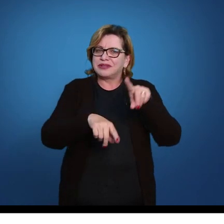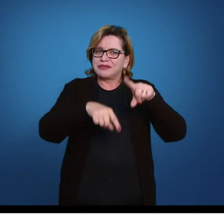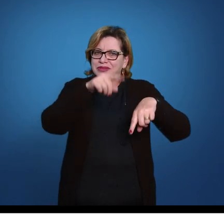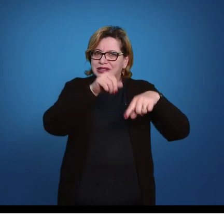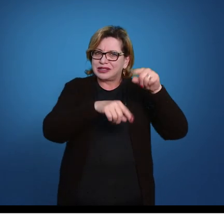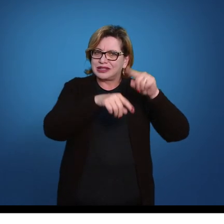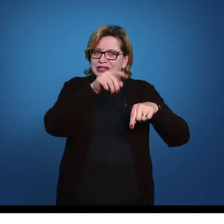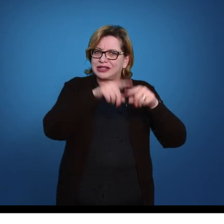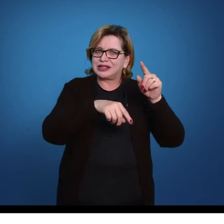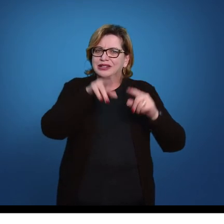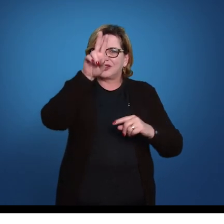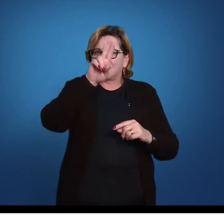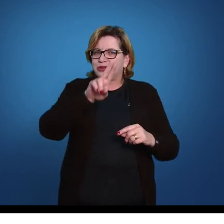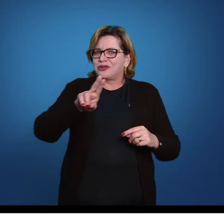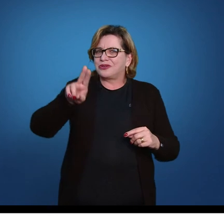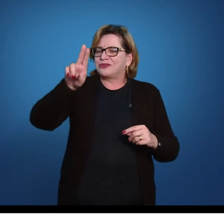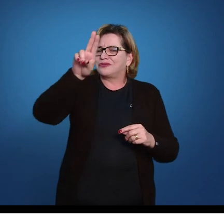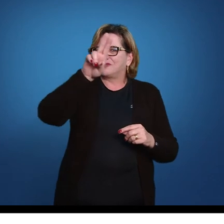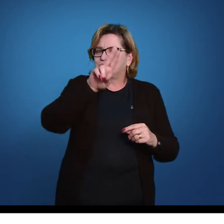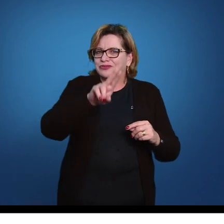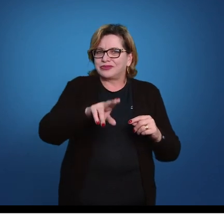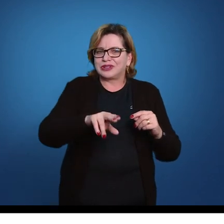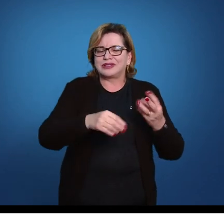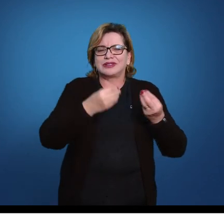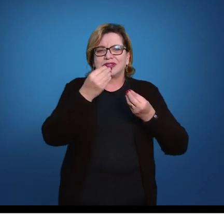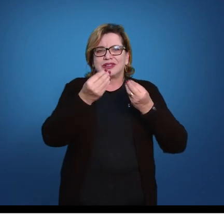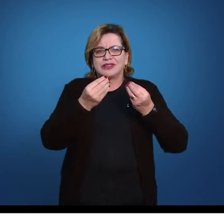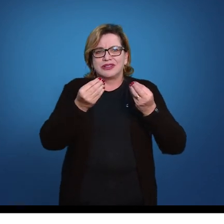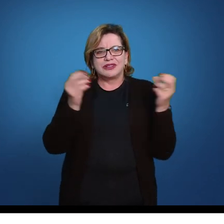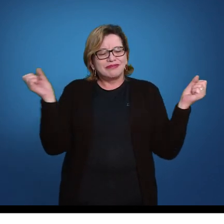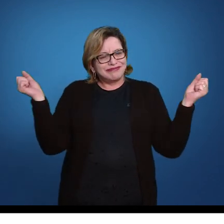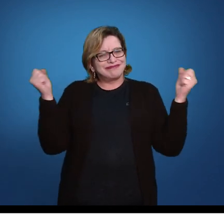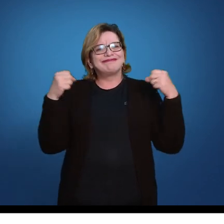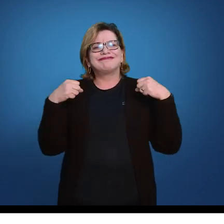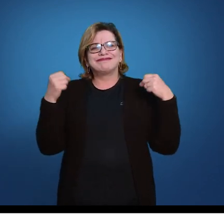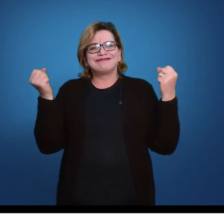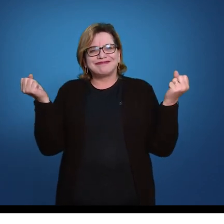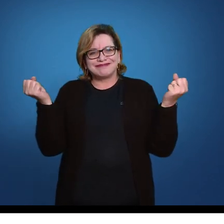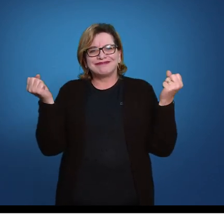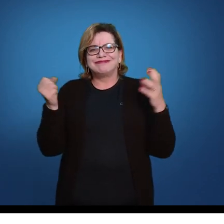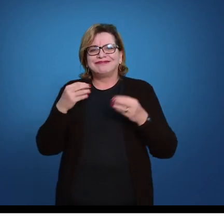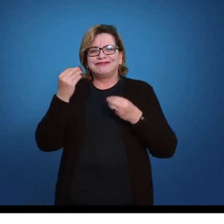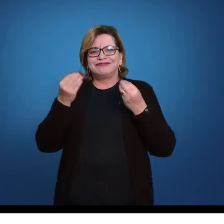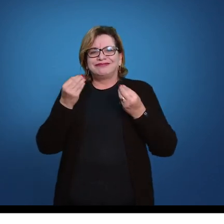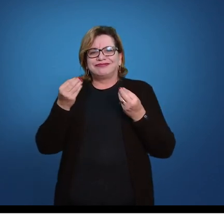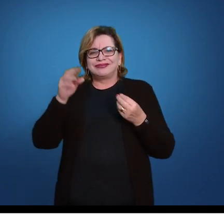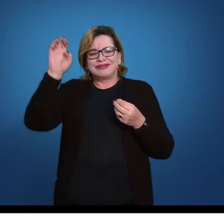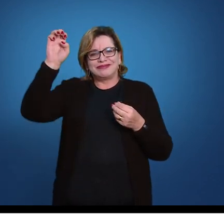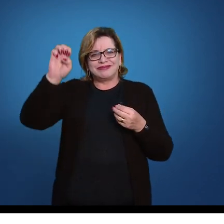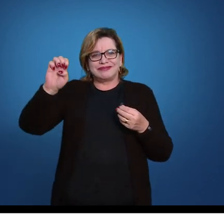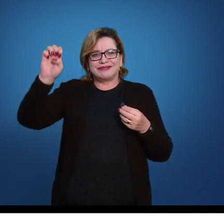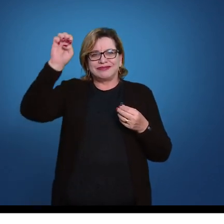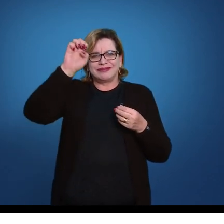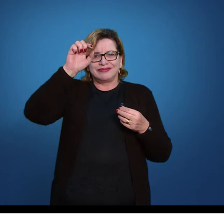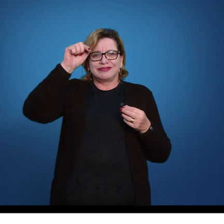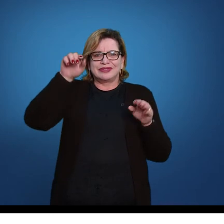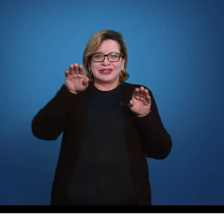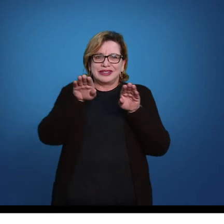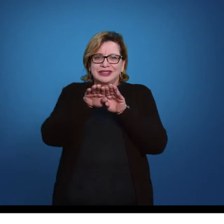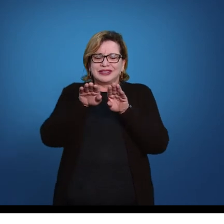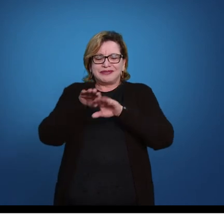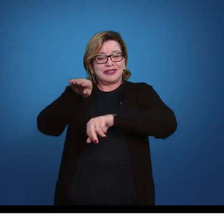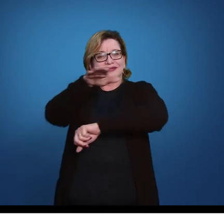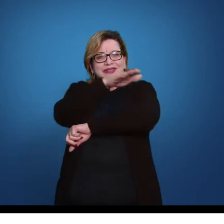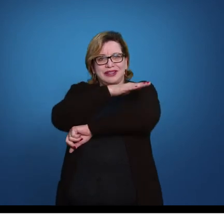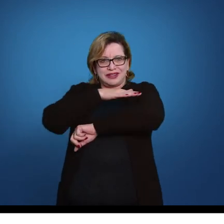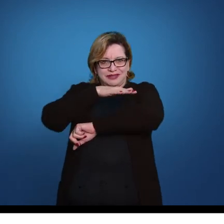equipamentos que eram construídos nos ginásios na Europa e também nas praças.